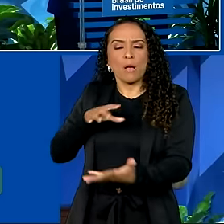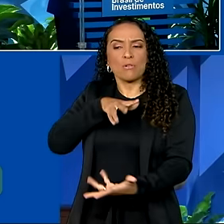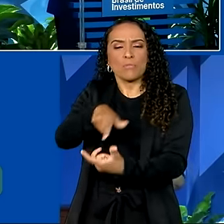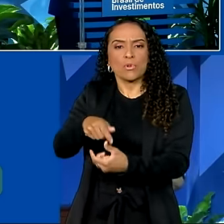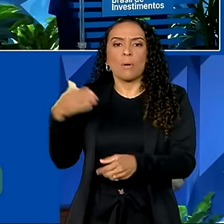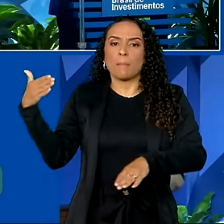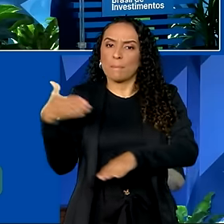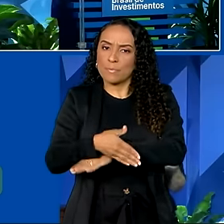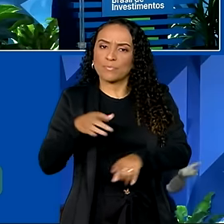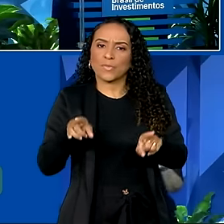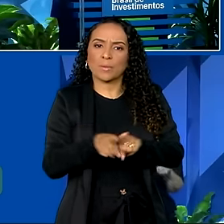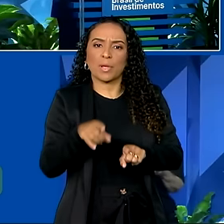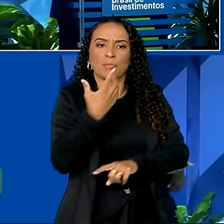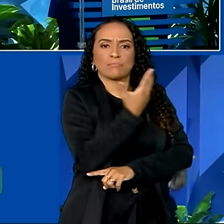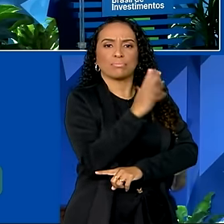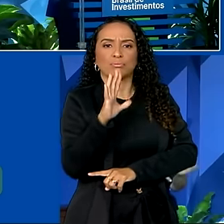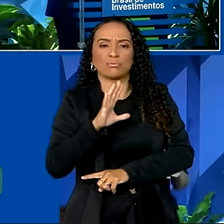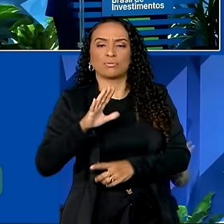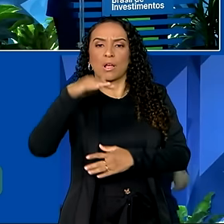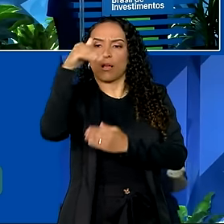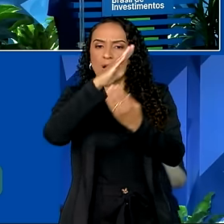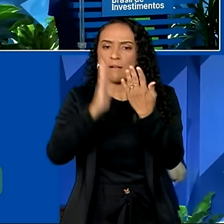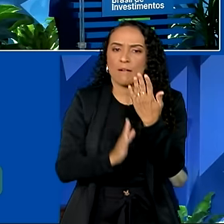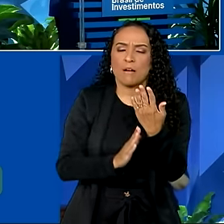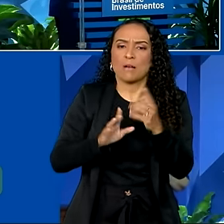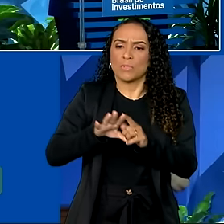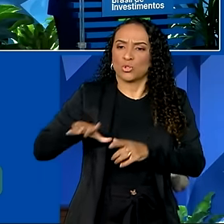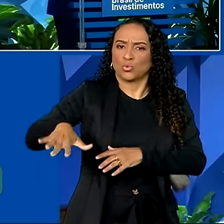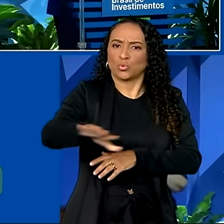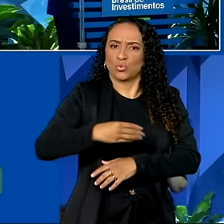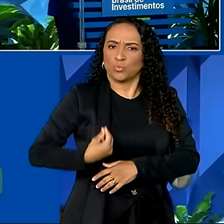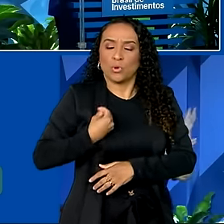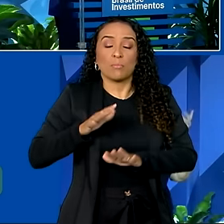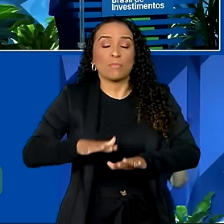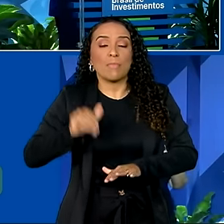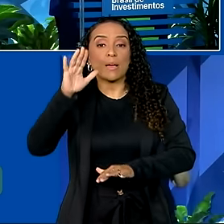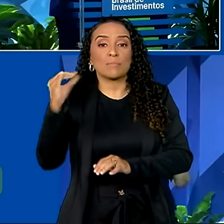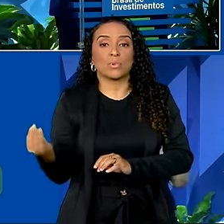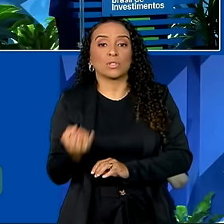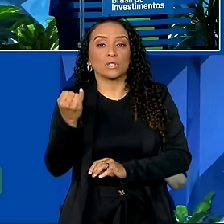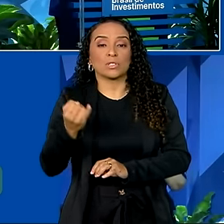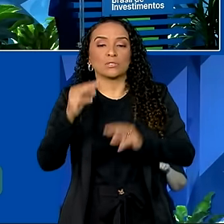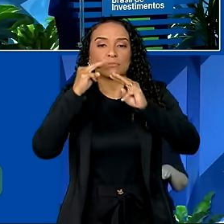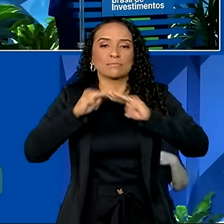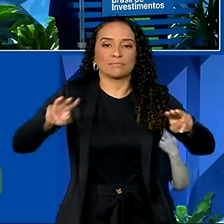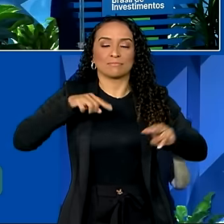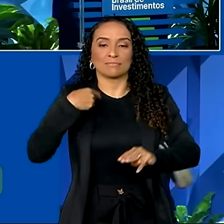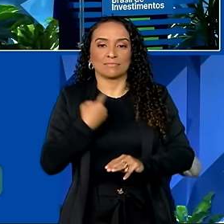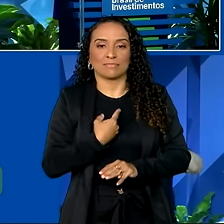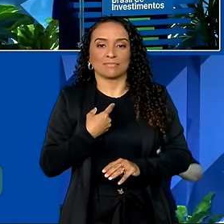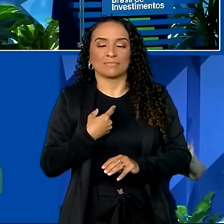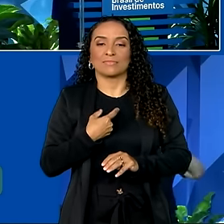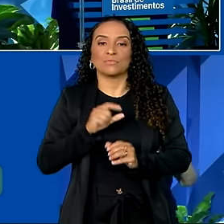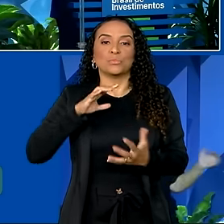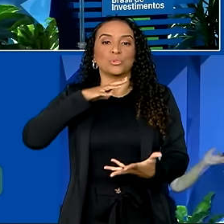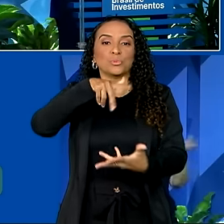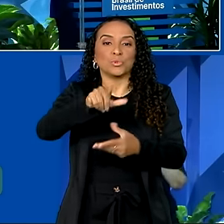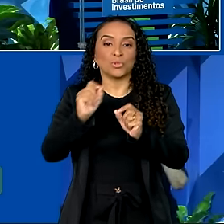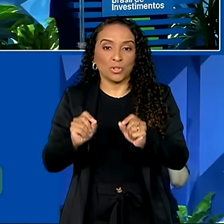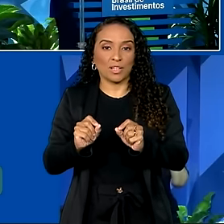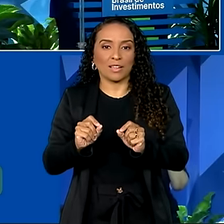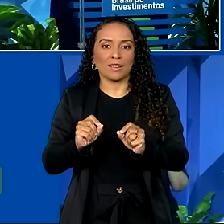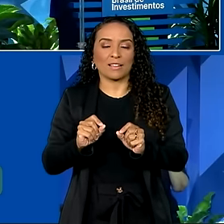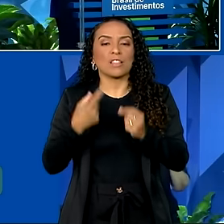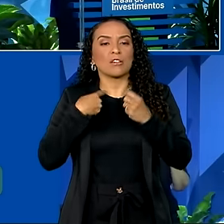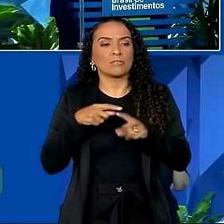participação da floresta amazônica, dos biomas, mas mais importante, a mensagem que nós passamos para o mundo é que